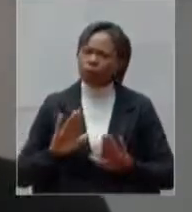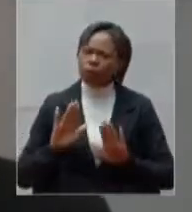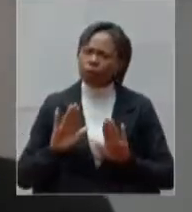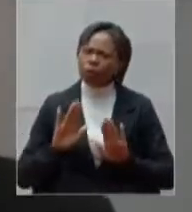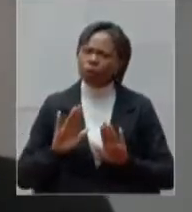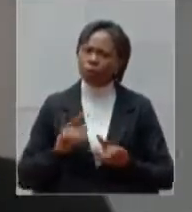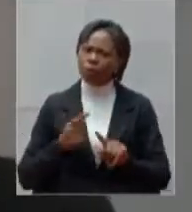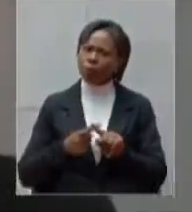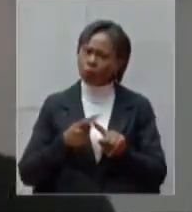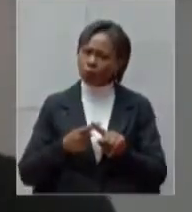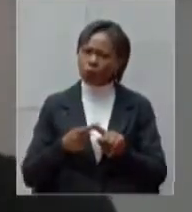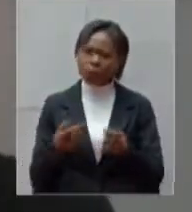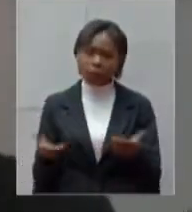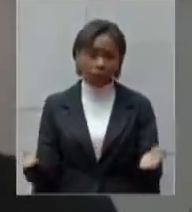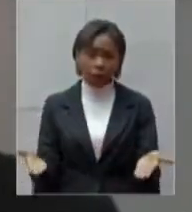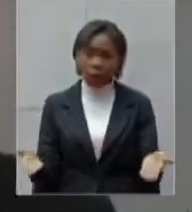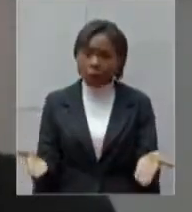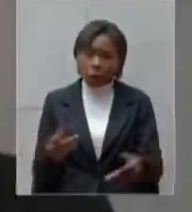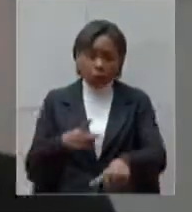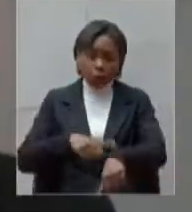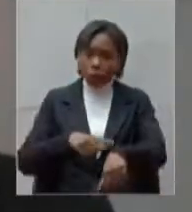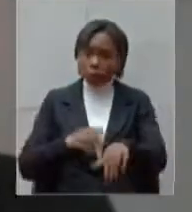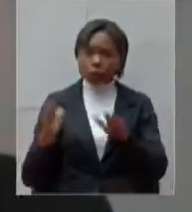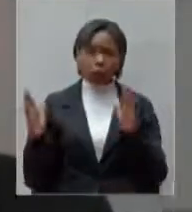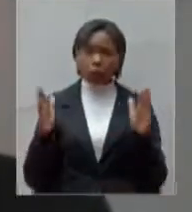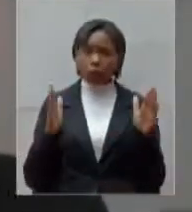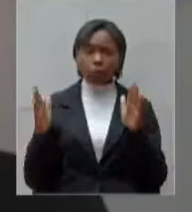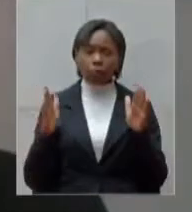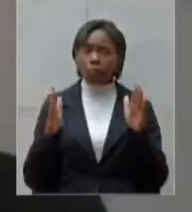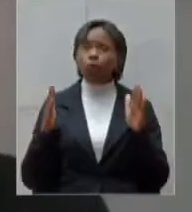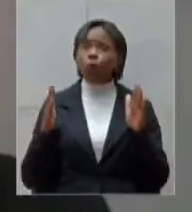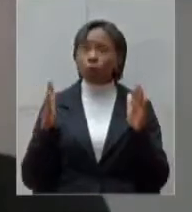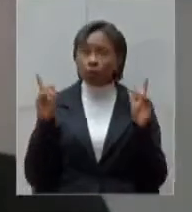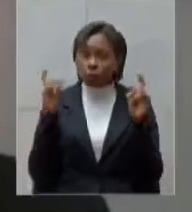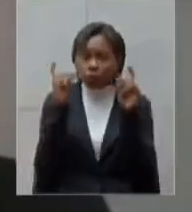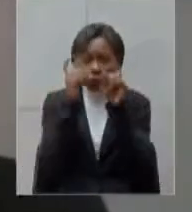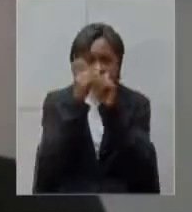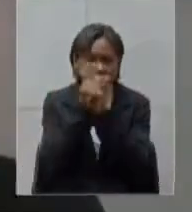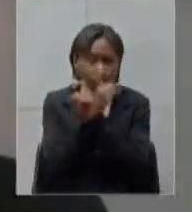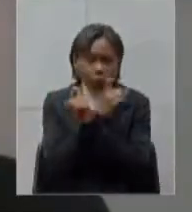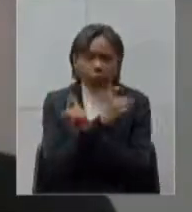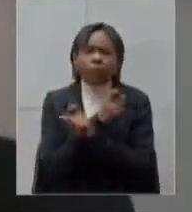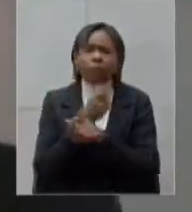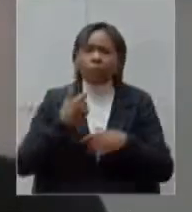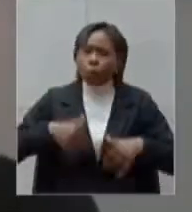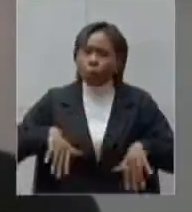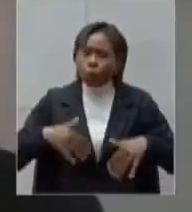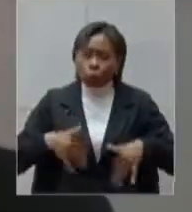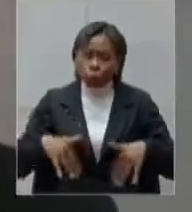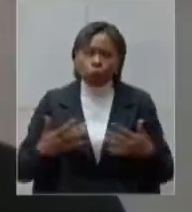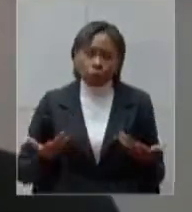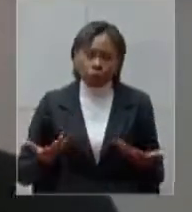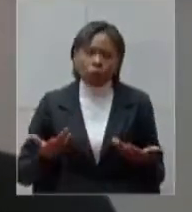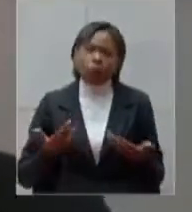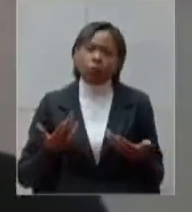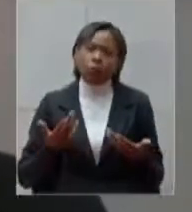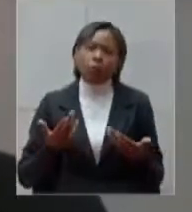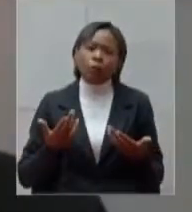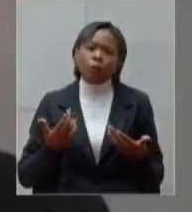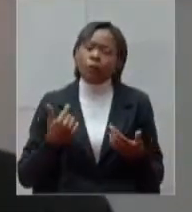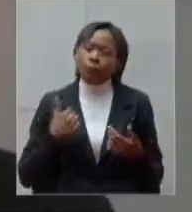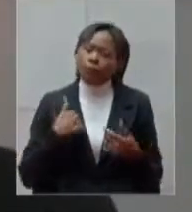o momento é de excepcionalidade ou é de extrema excepcionalidade então se eu tivesse de fazer um pedido é essa